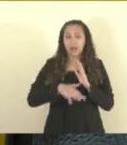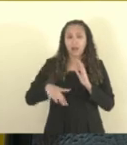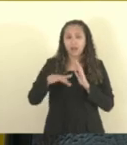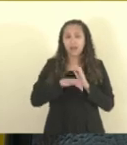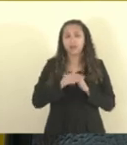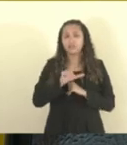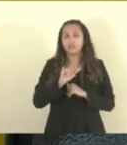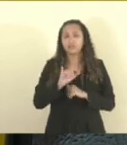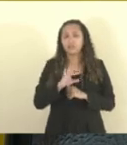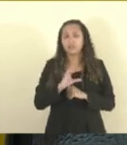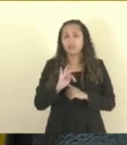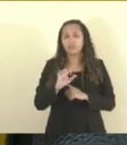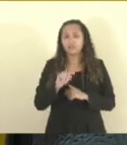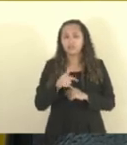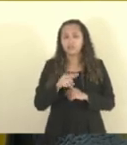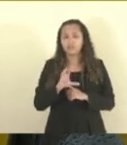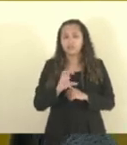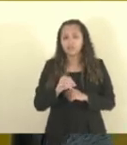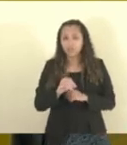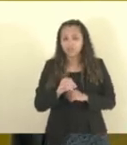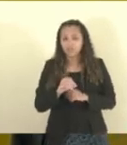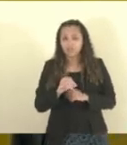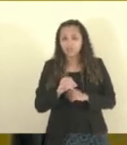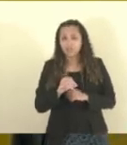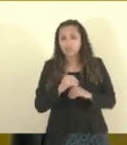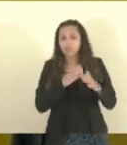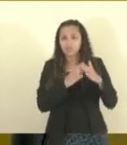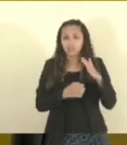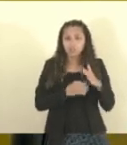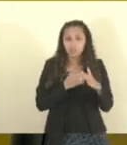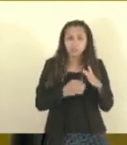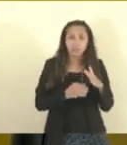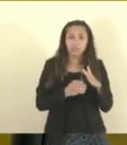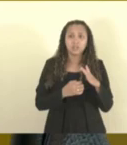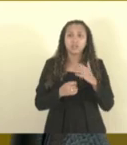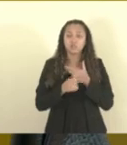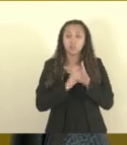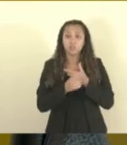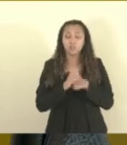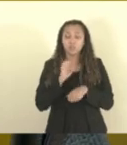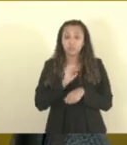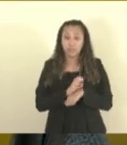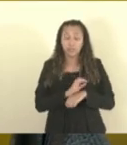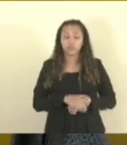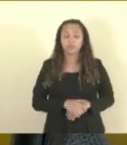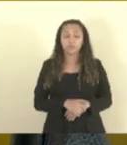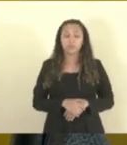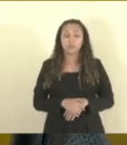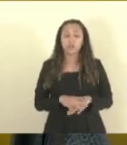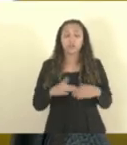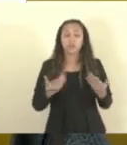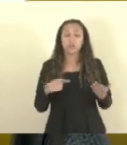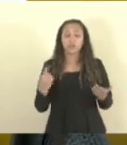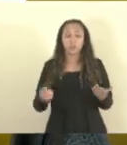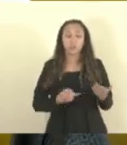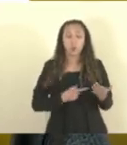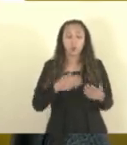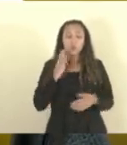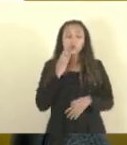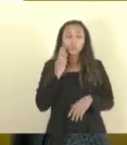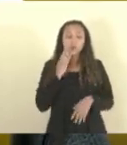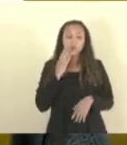dos servidores públicos da administração direta à autarquia fundacional do Poder Executivo Estadual. Então, nós sabemos que